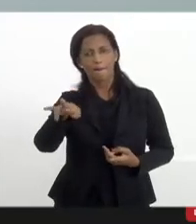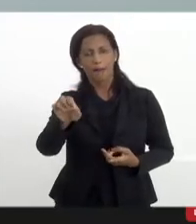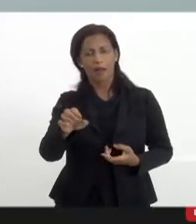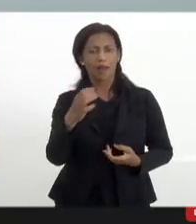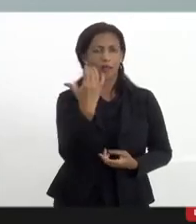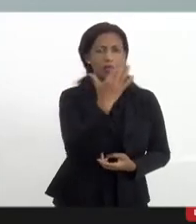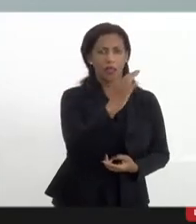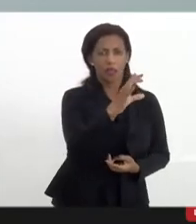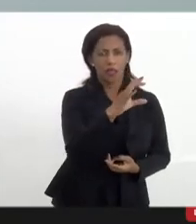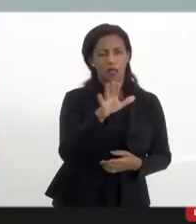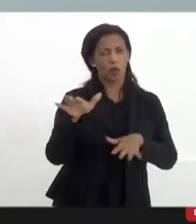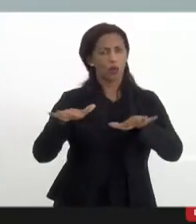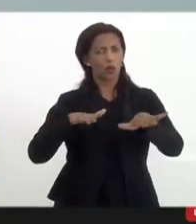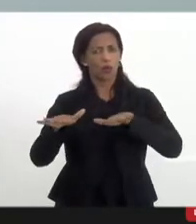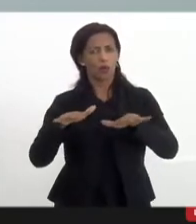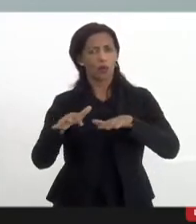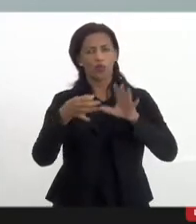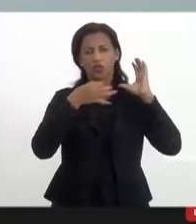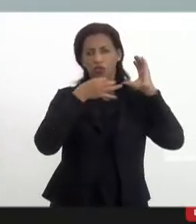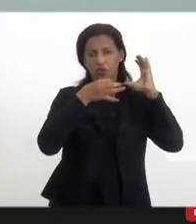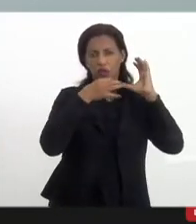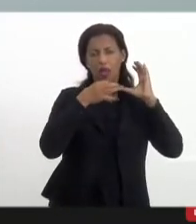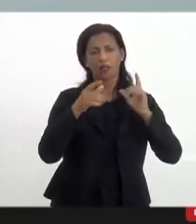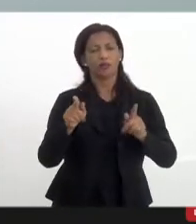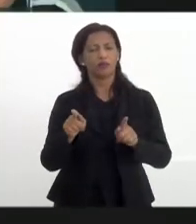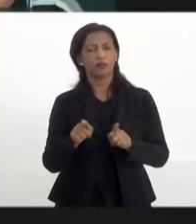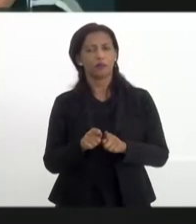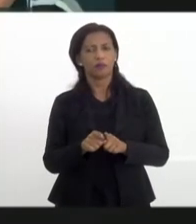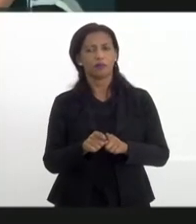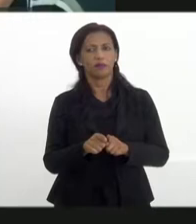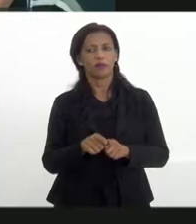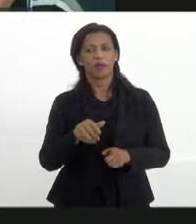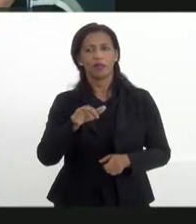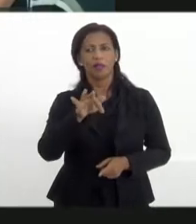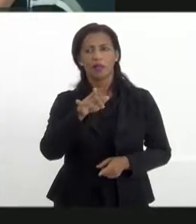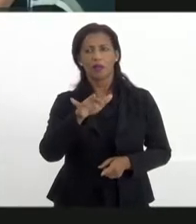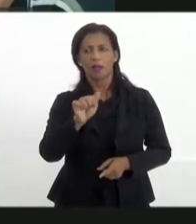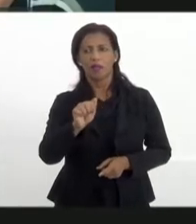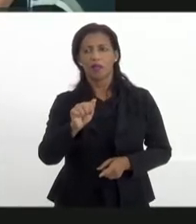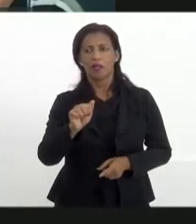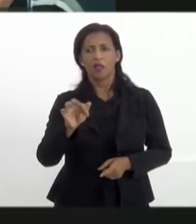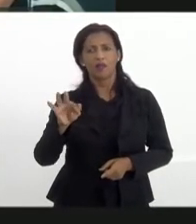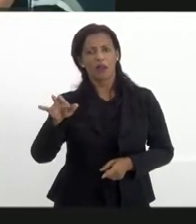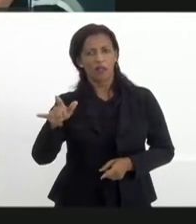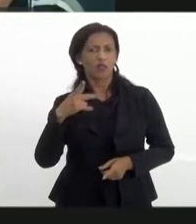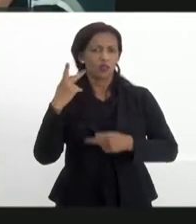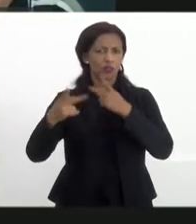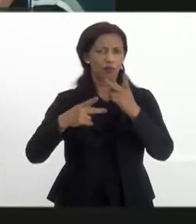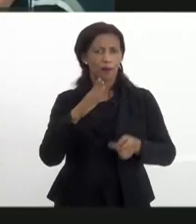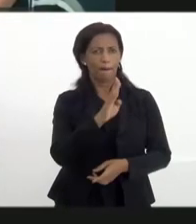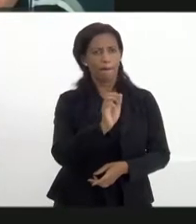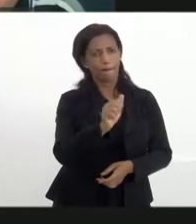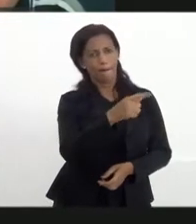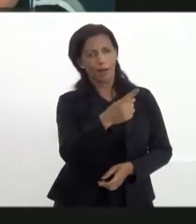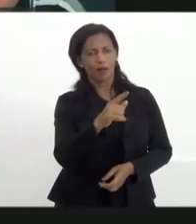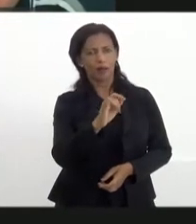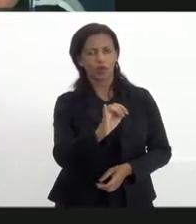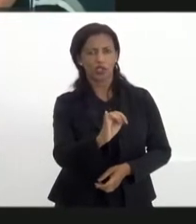Niterói, Movimento Nacional de Rádios Comunitárias, FNDC e Fale Rio, já citei, Barão de Tararé